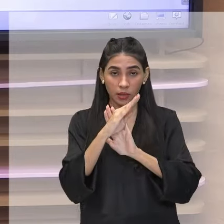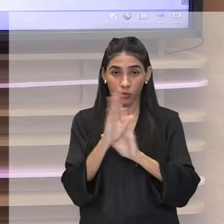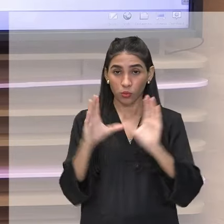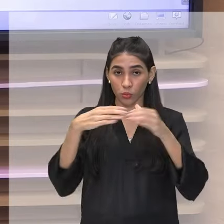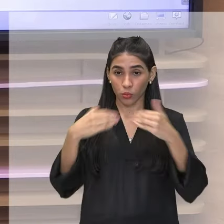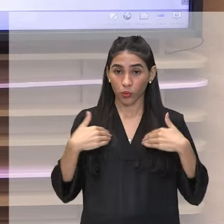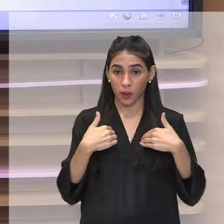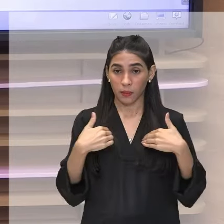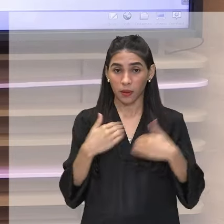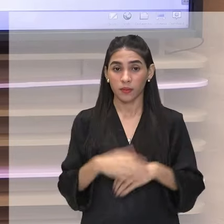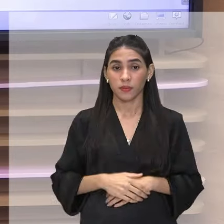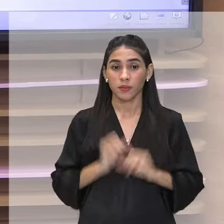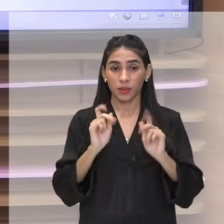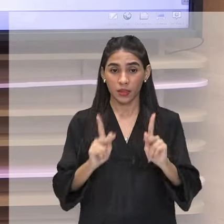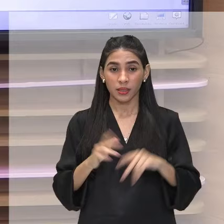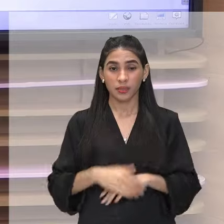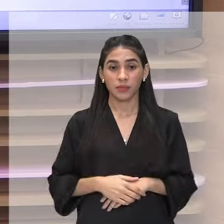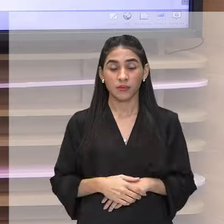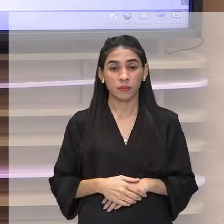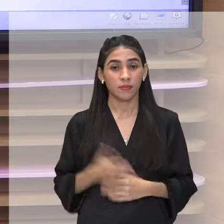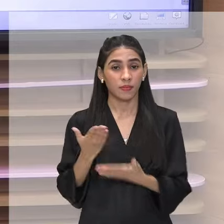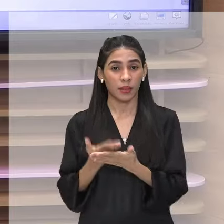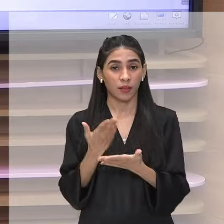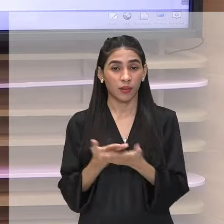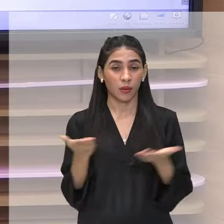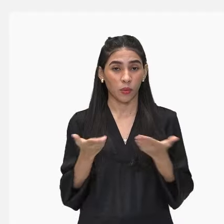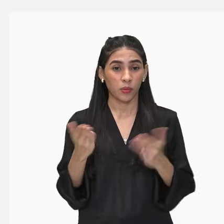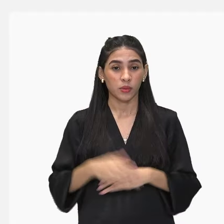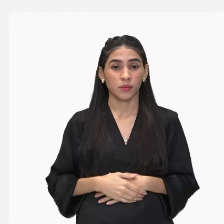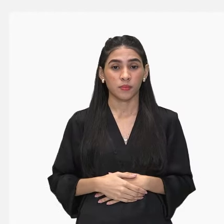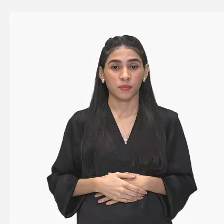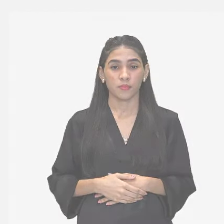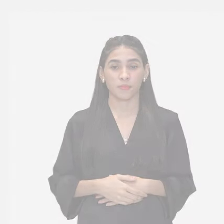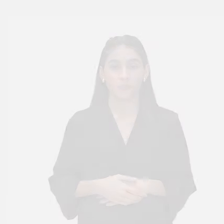área. Tá bom? Então, essa foi a nossa aula.